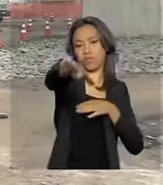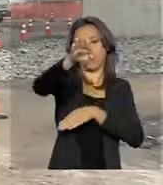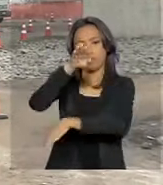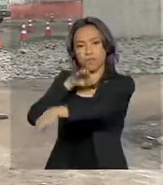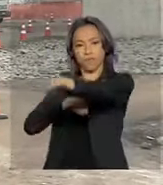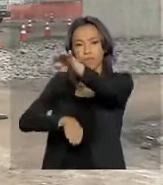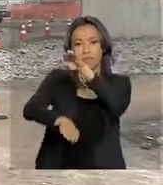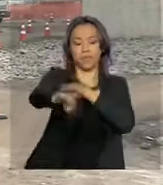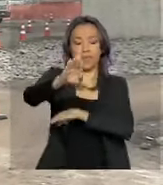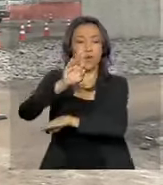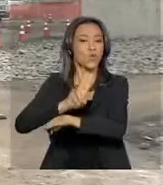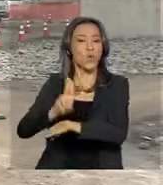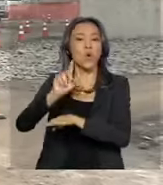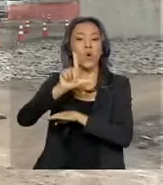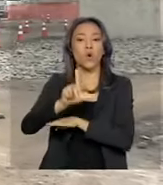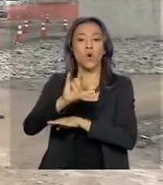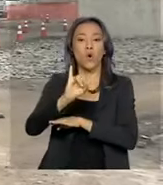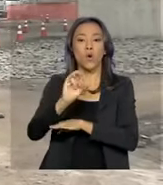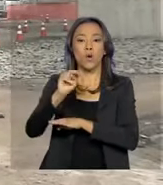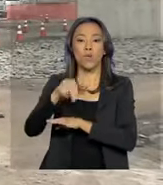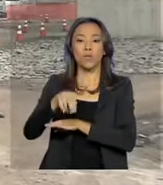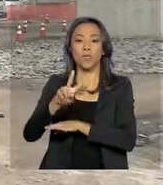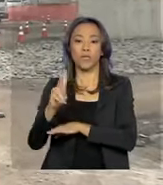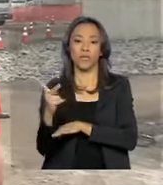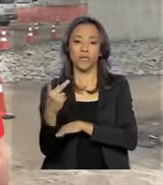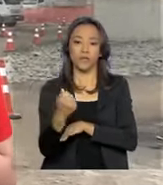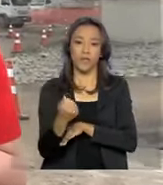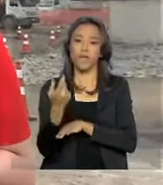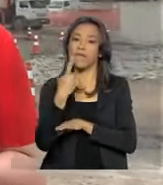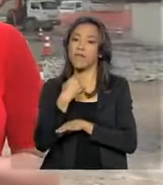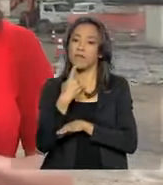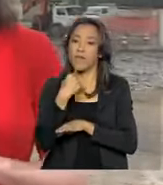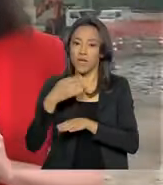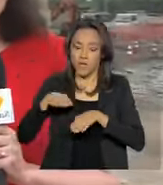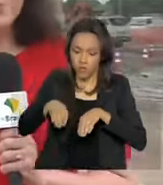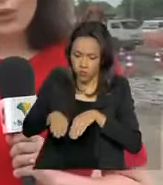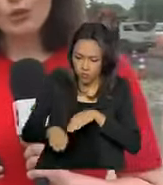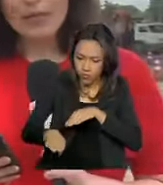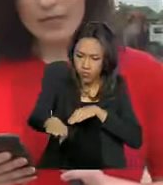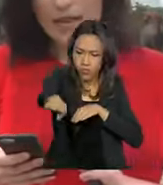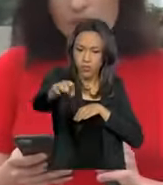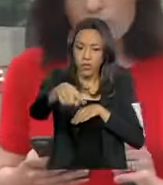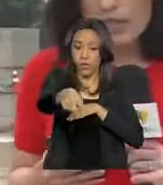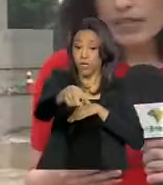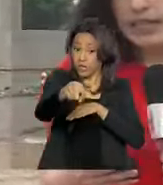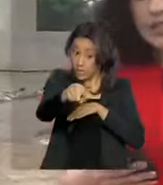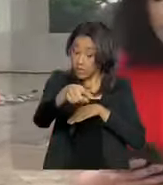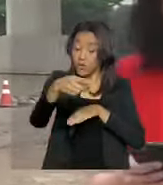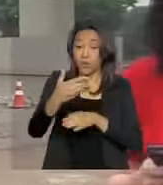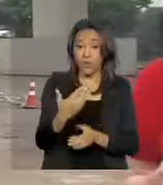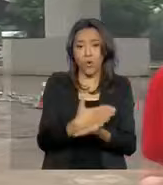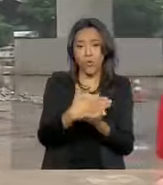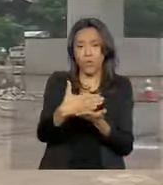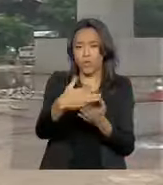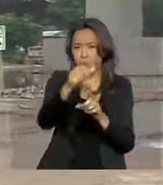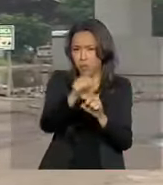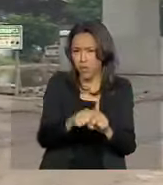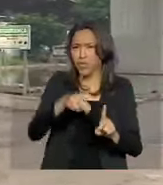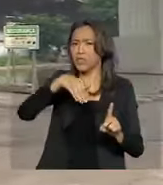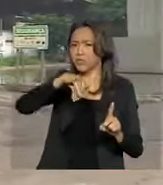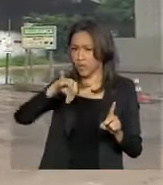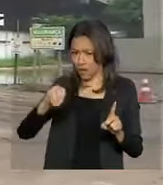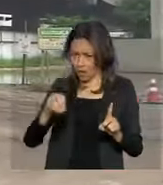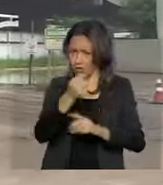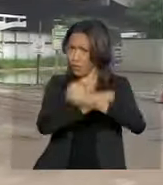do Rio de Janeiro. A construção da alça de ligação começou em maio do ano passado e está com 90%